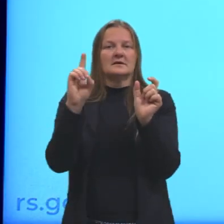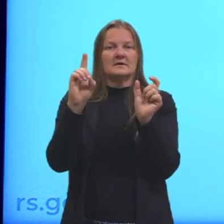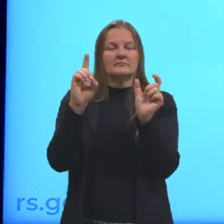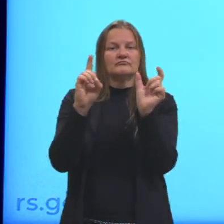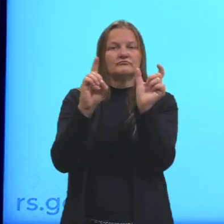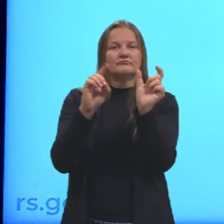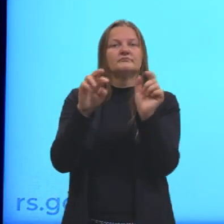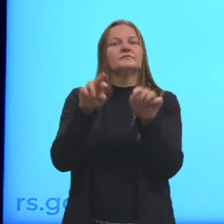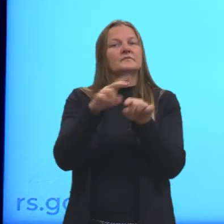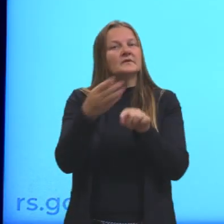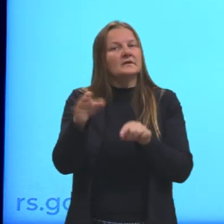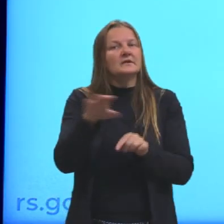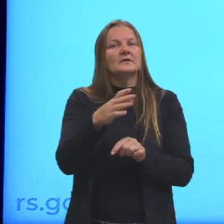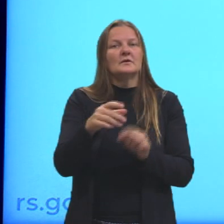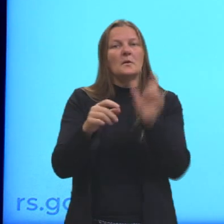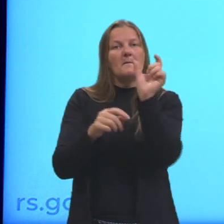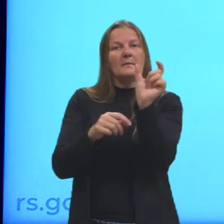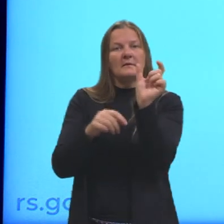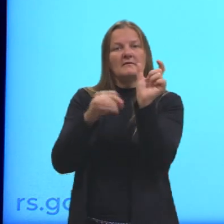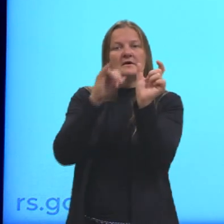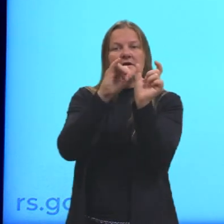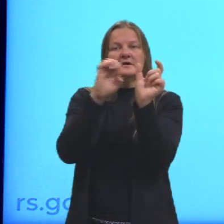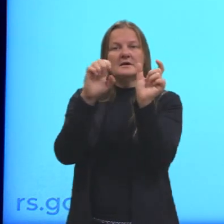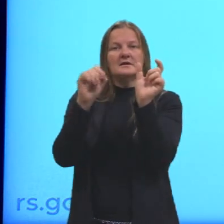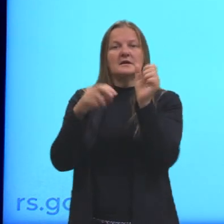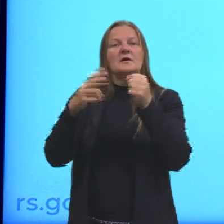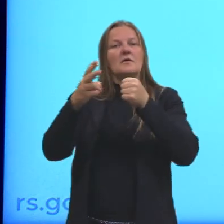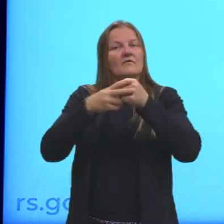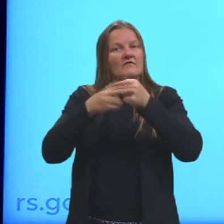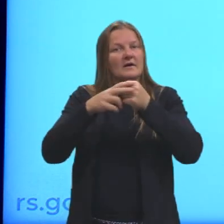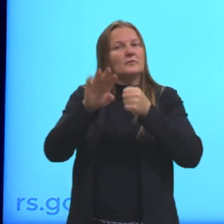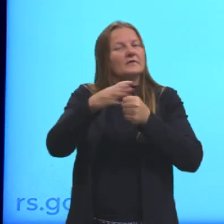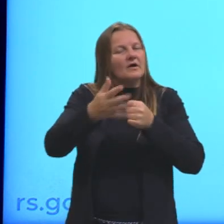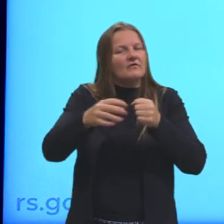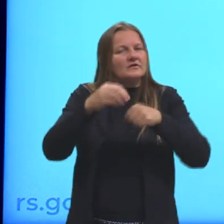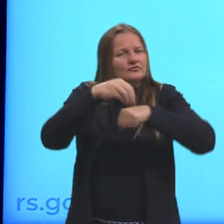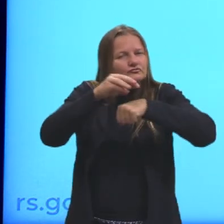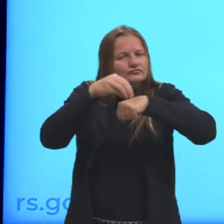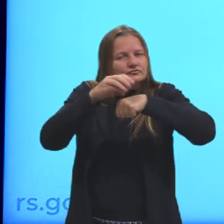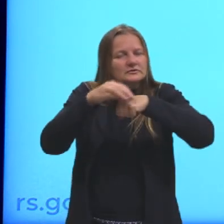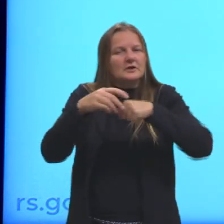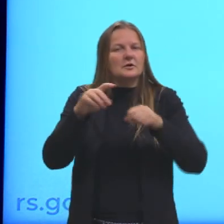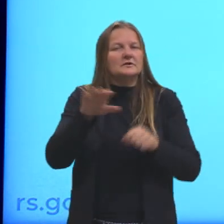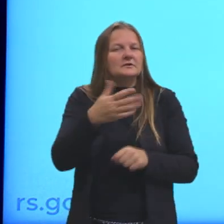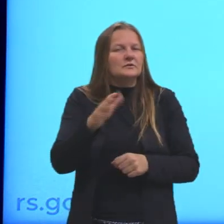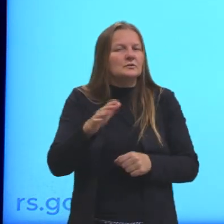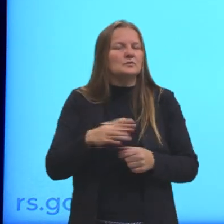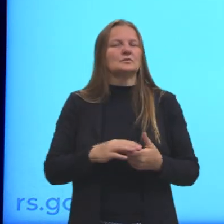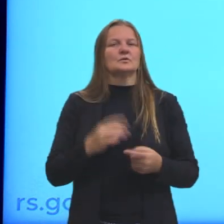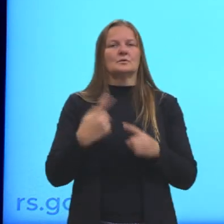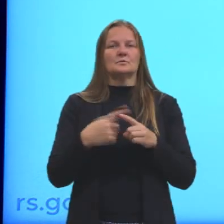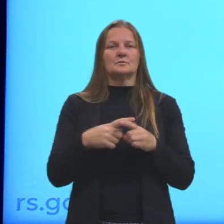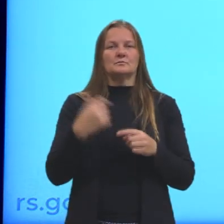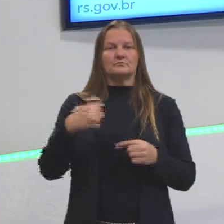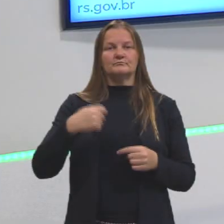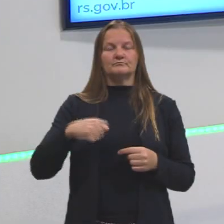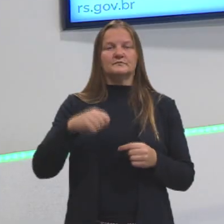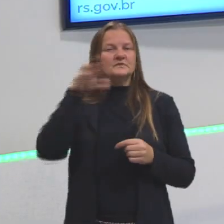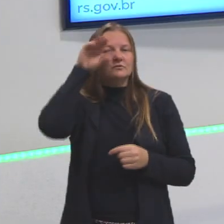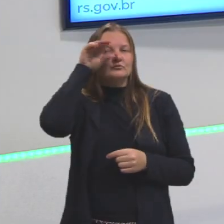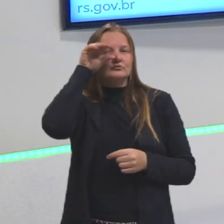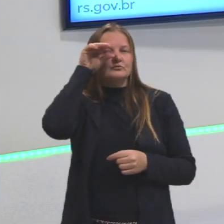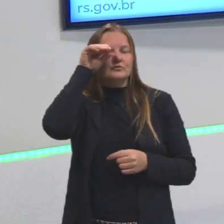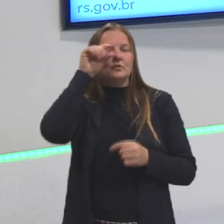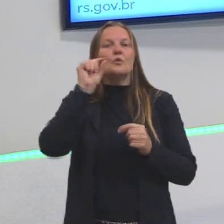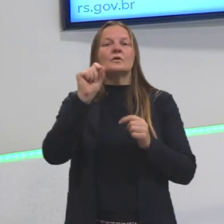provável que aquela palavra que está ali seja o verbo. Por que bem provável? Porque eu preciso observar